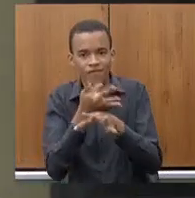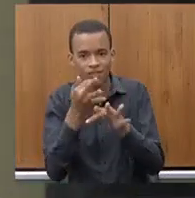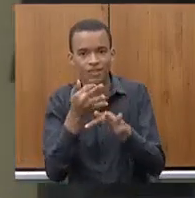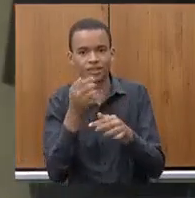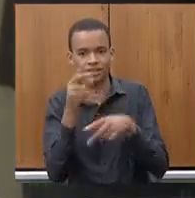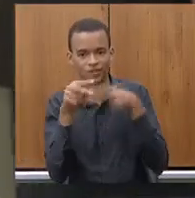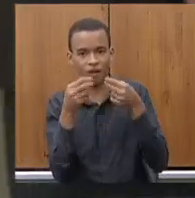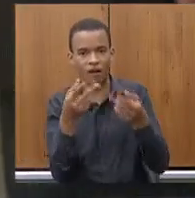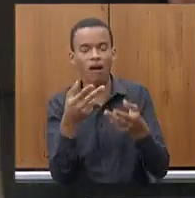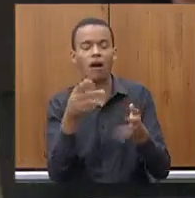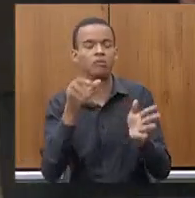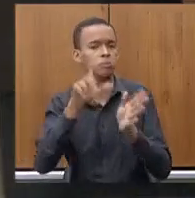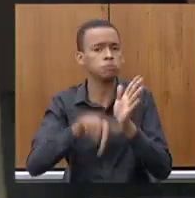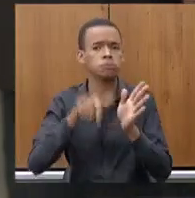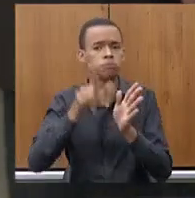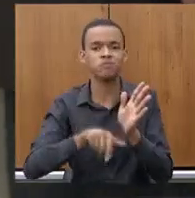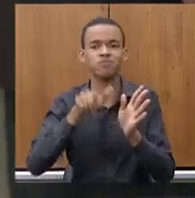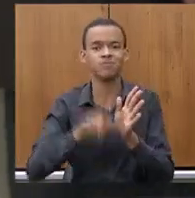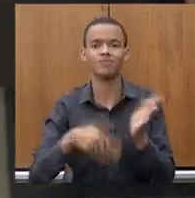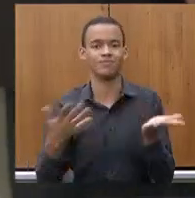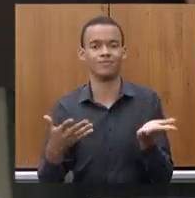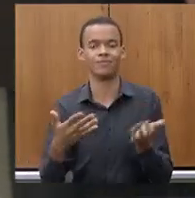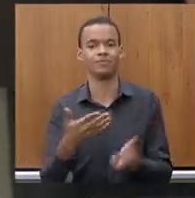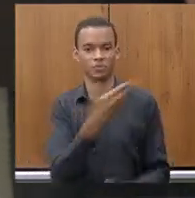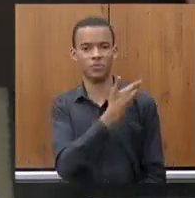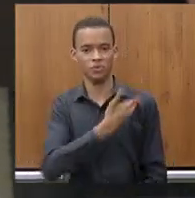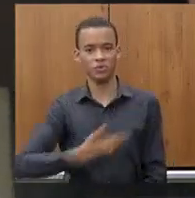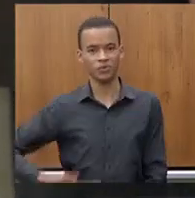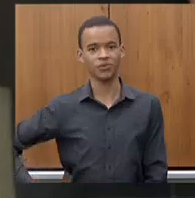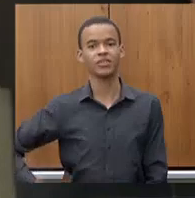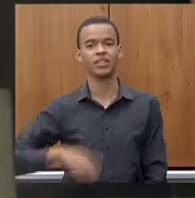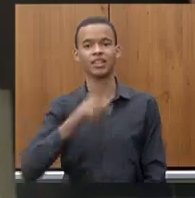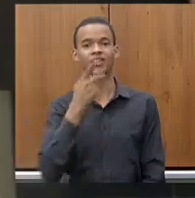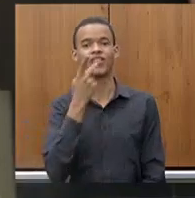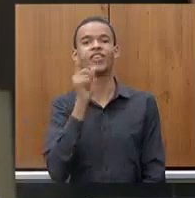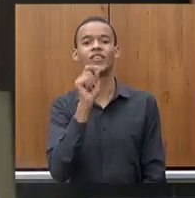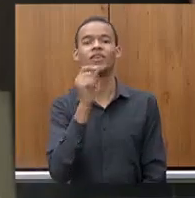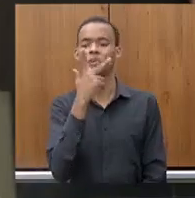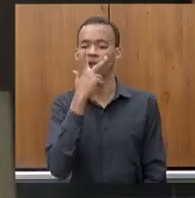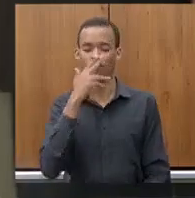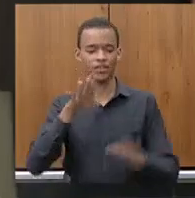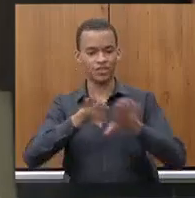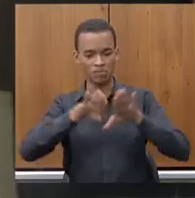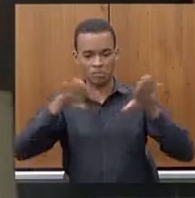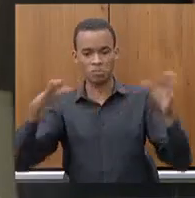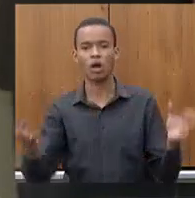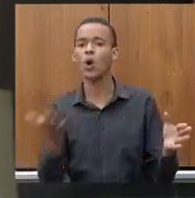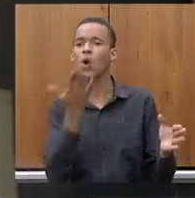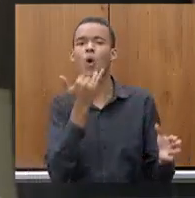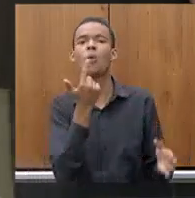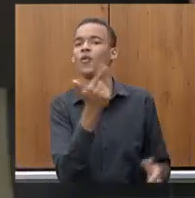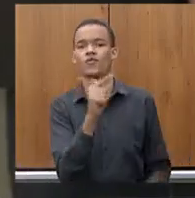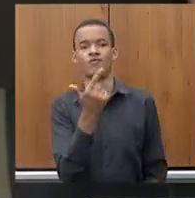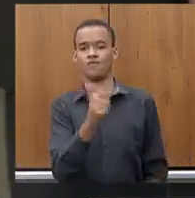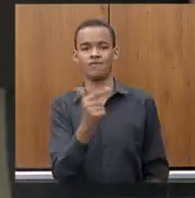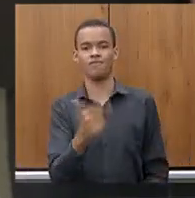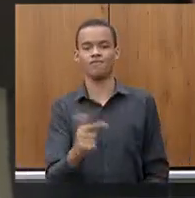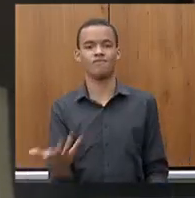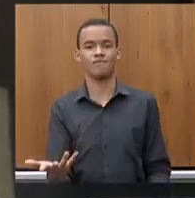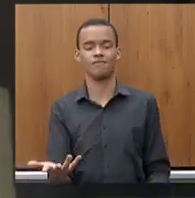governador fala, você está faltando alimento na mesa, você vai acertar o teto na goteira?